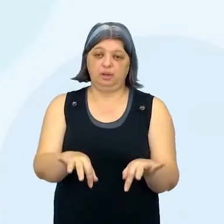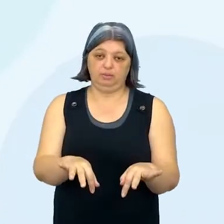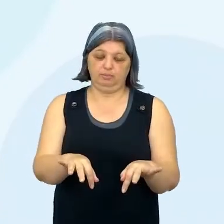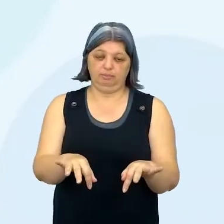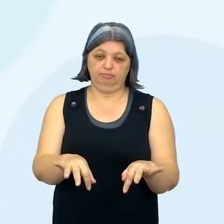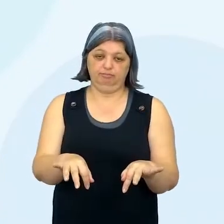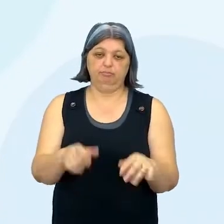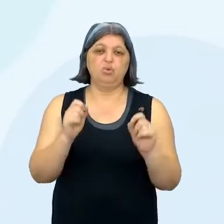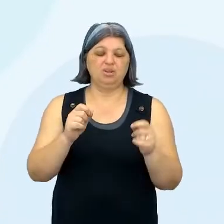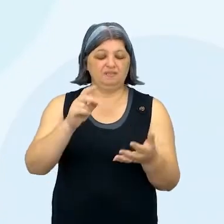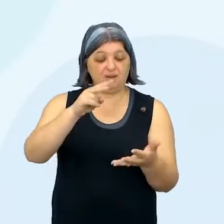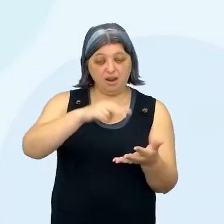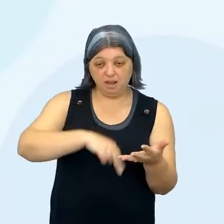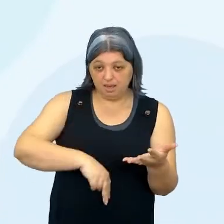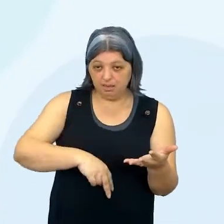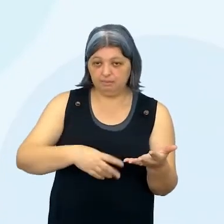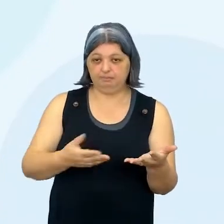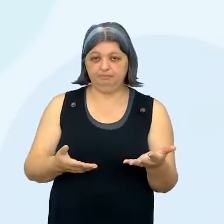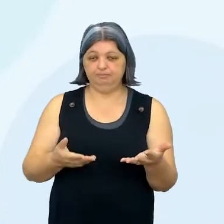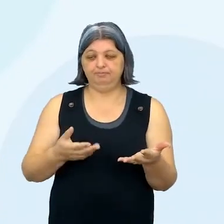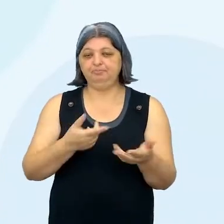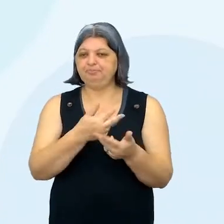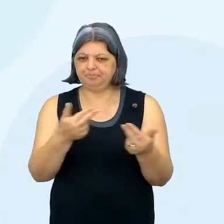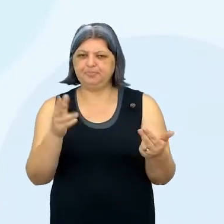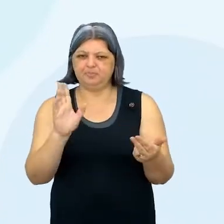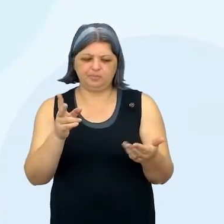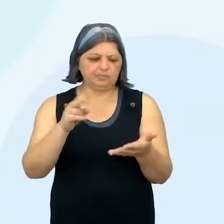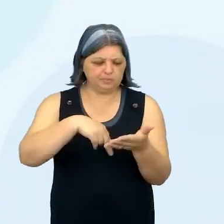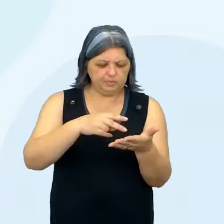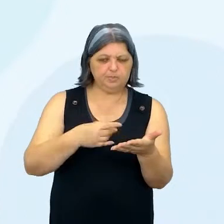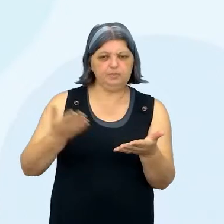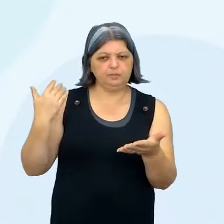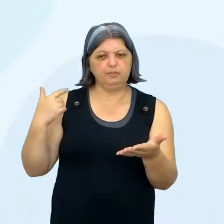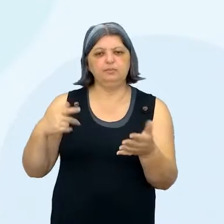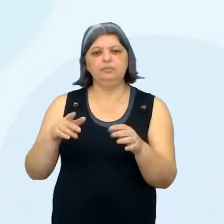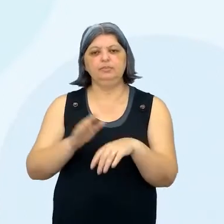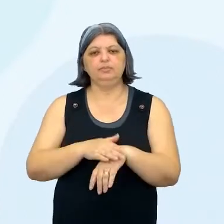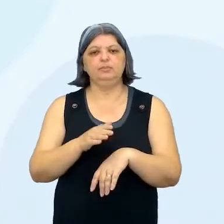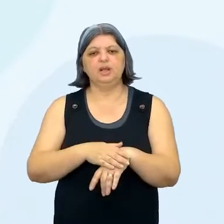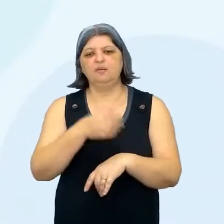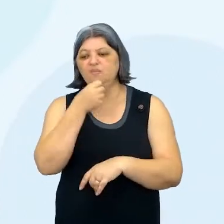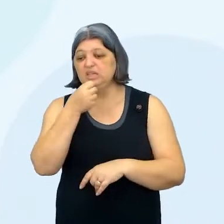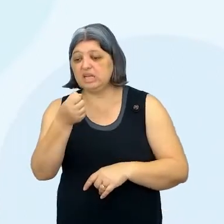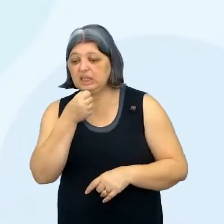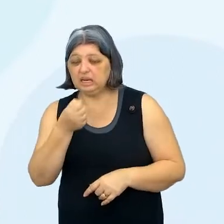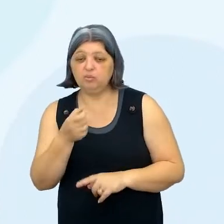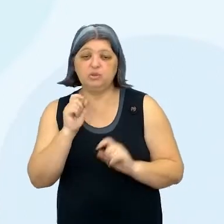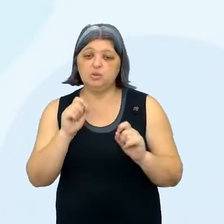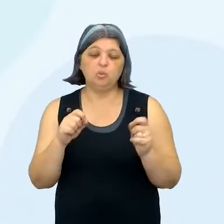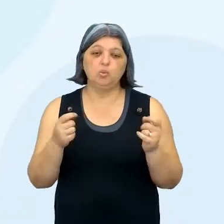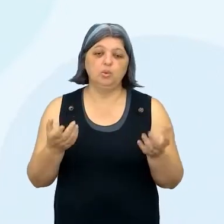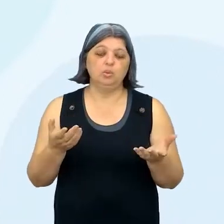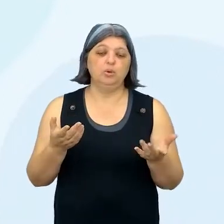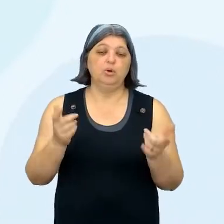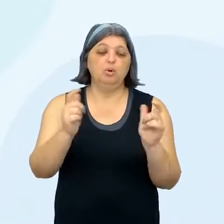O que eu vou ler? Então, assim, as coisas que eu li, eu vou fazer entrevista? Então, aqui é o momento que eu vou lá,